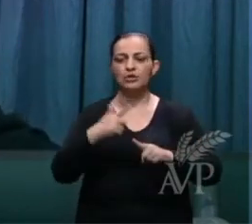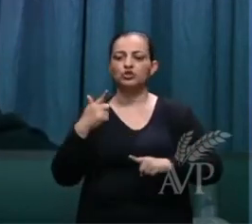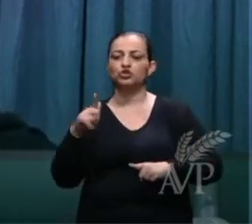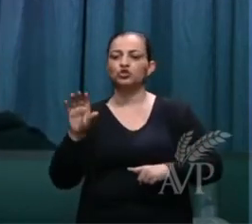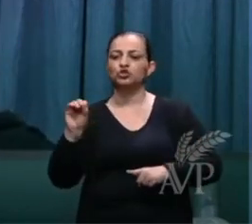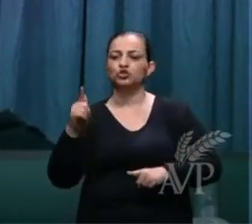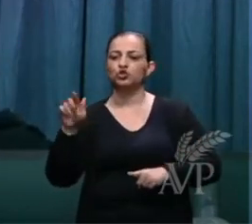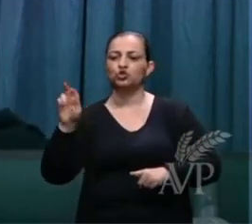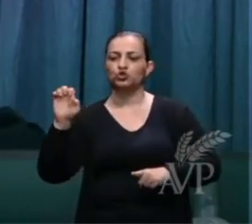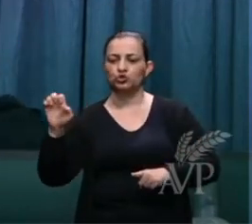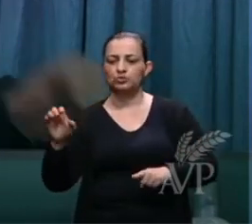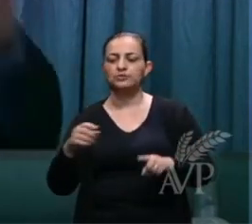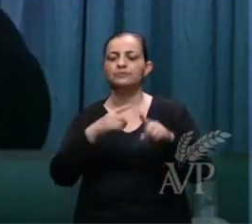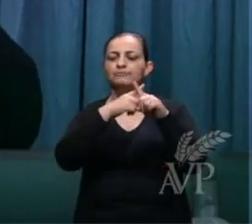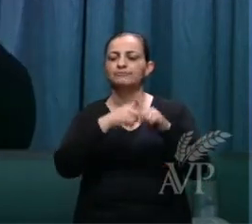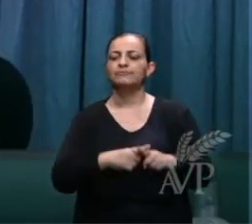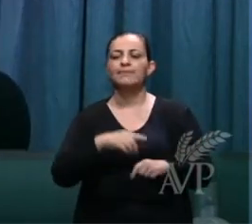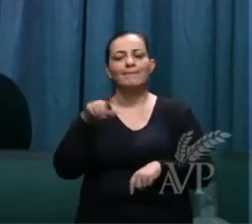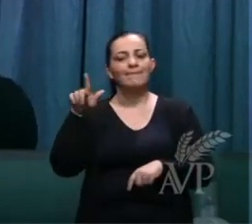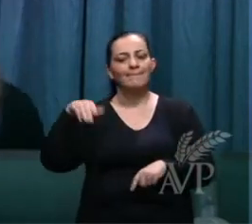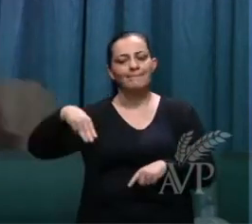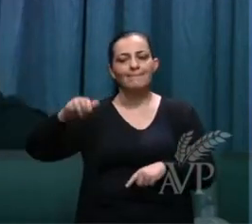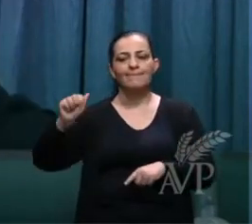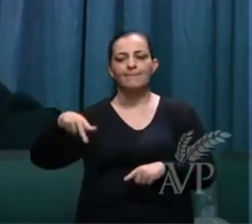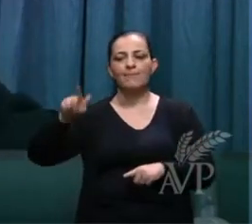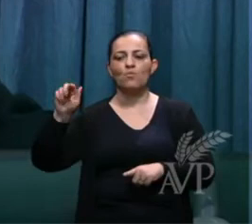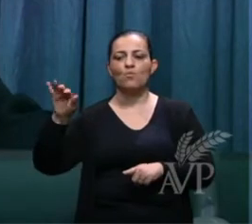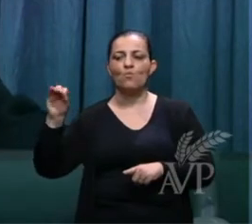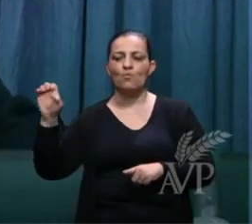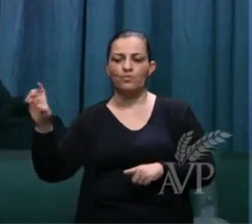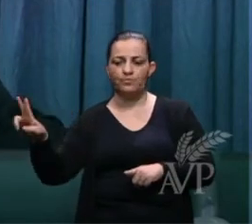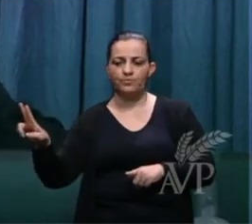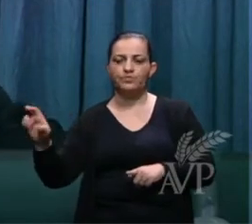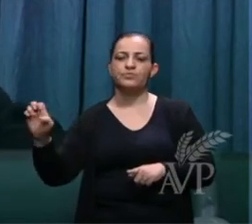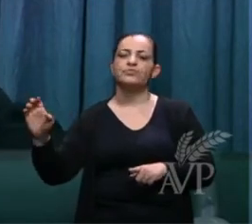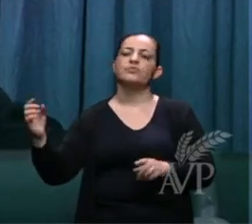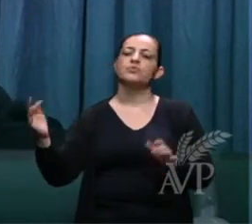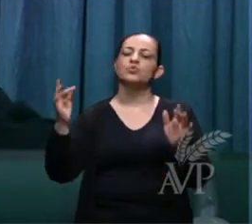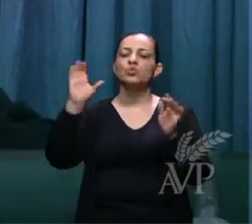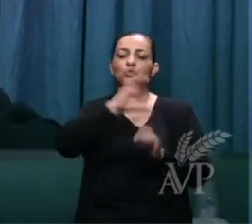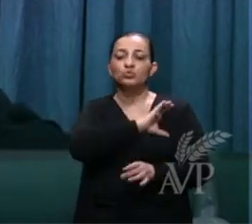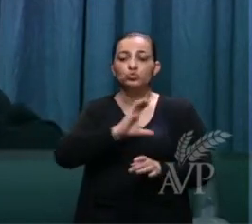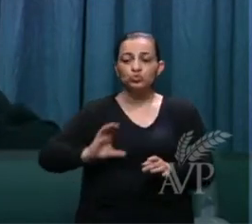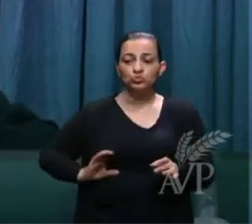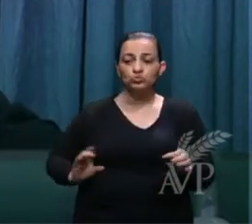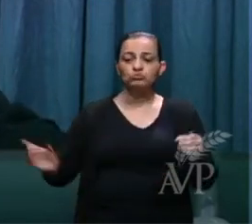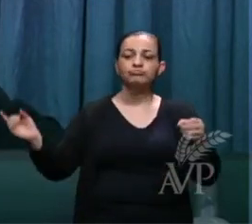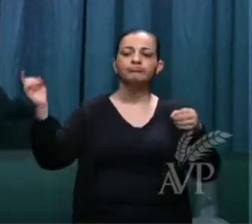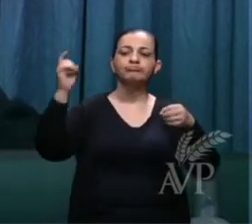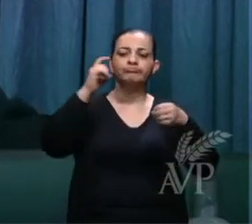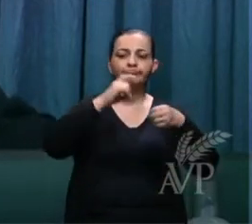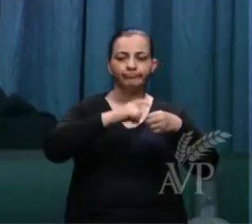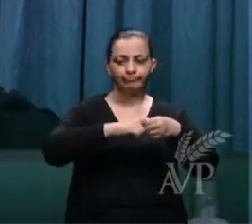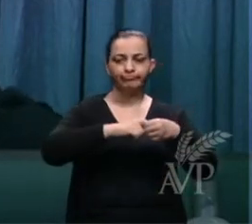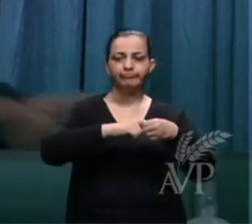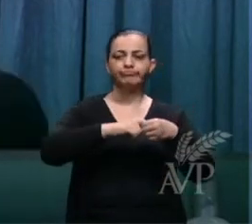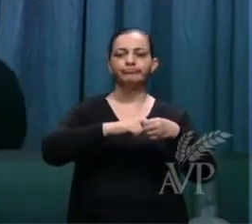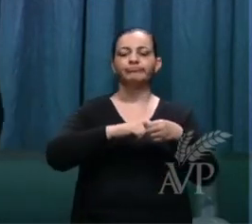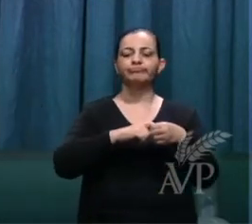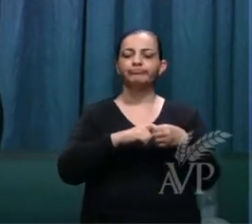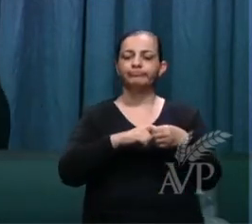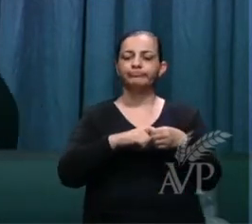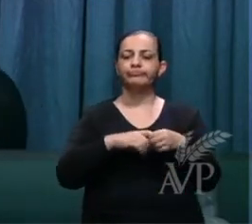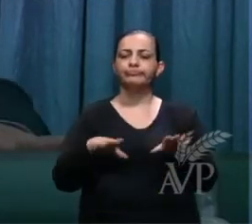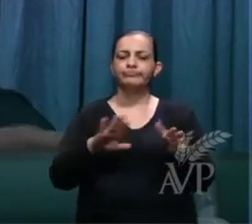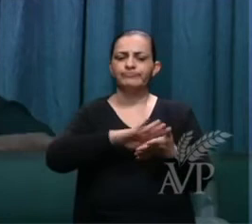quando Cristo vier ali para e aí massacrar